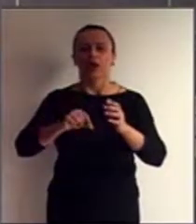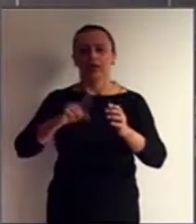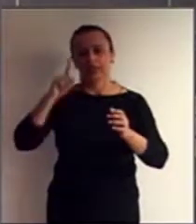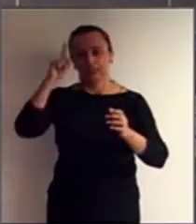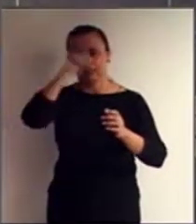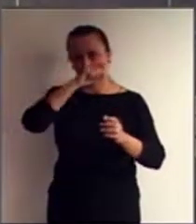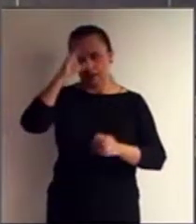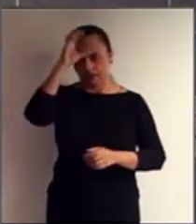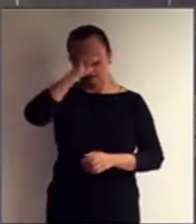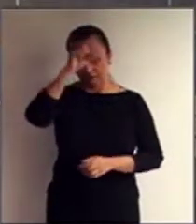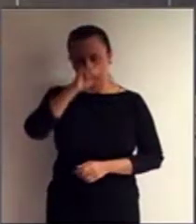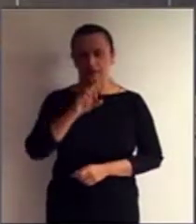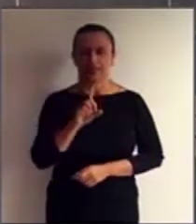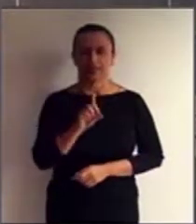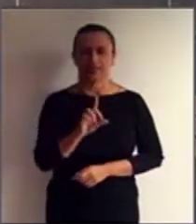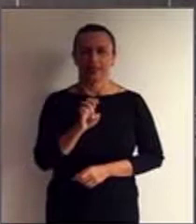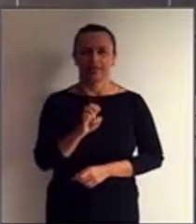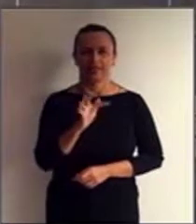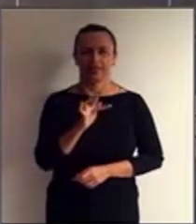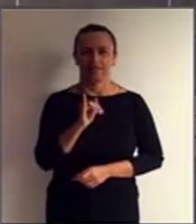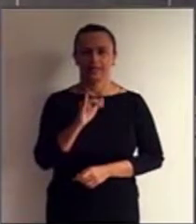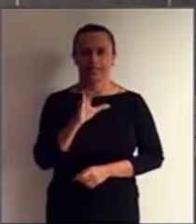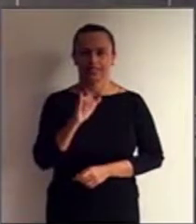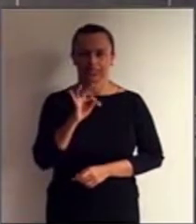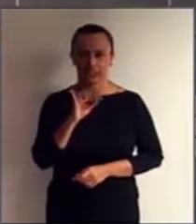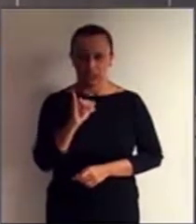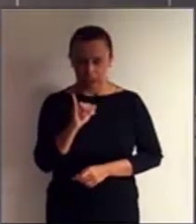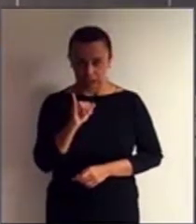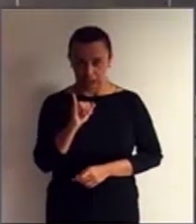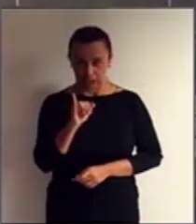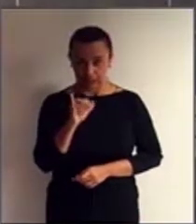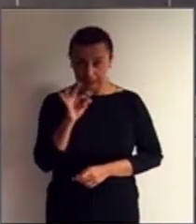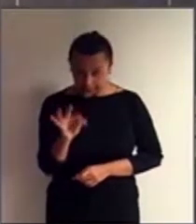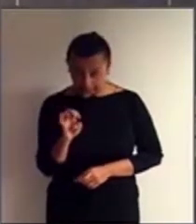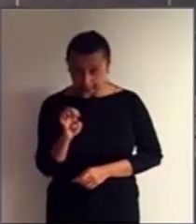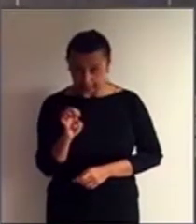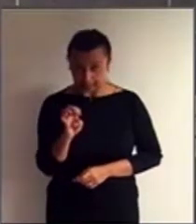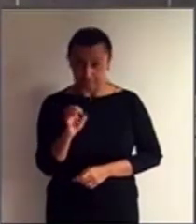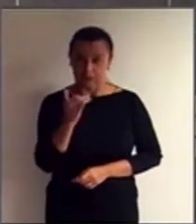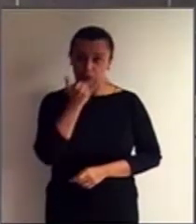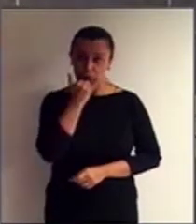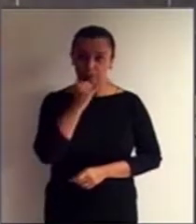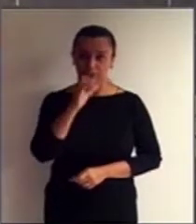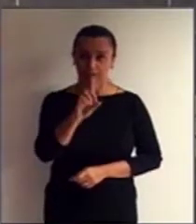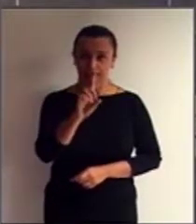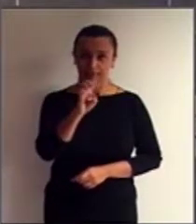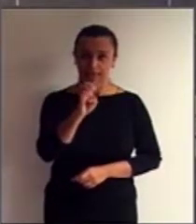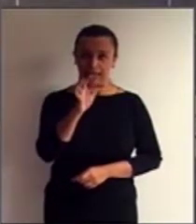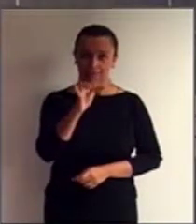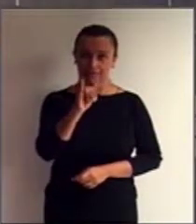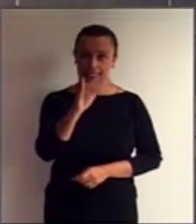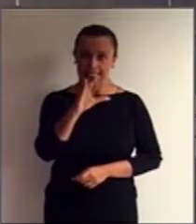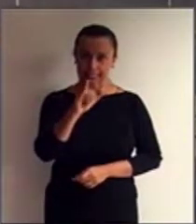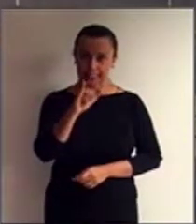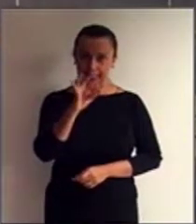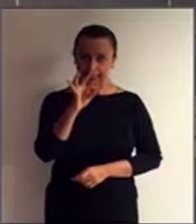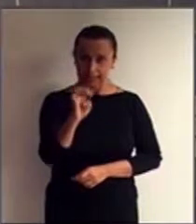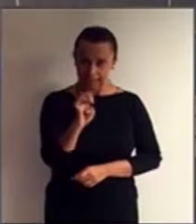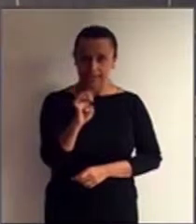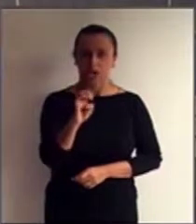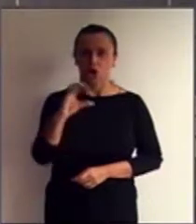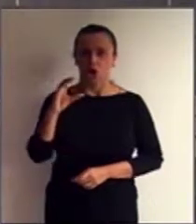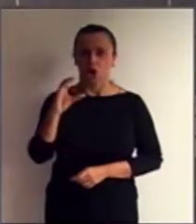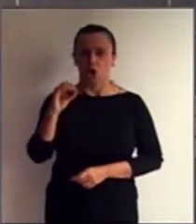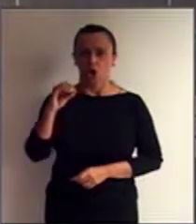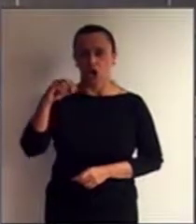Então, com isso, cada país em sintonia, em diálogo, em consulta com a sociedade civil,